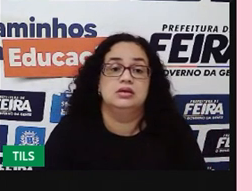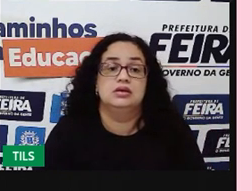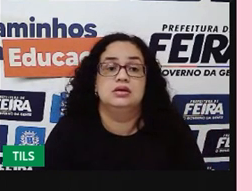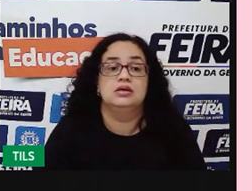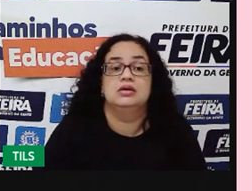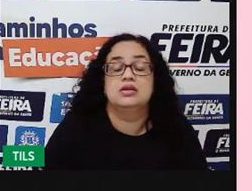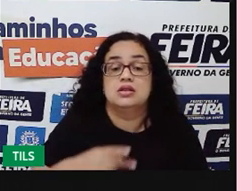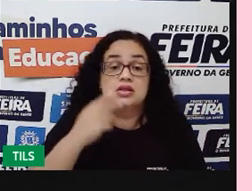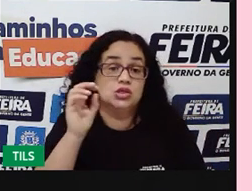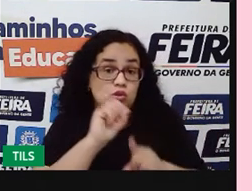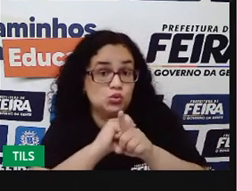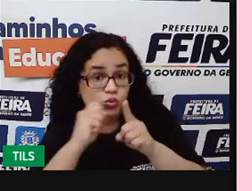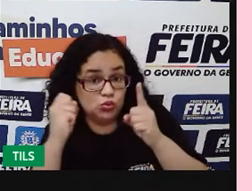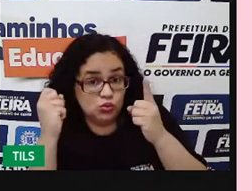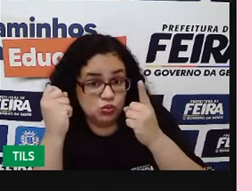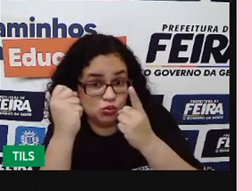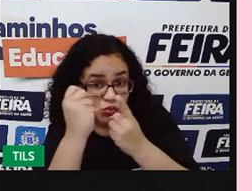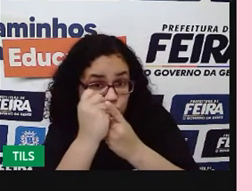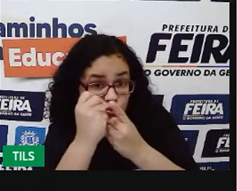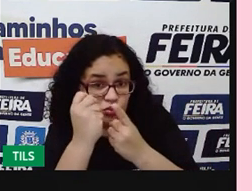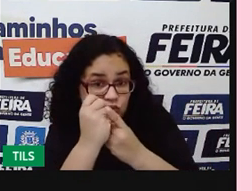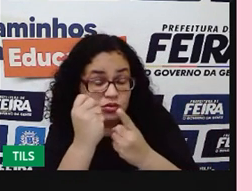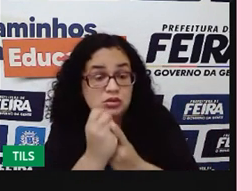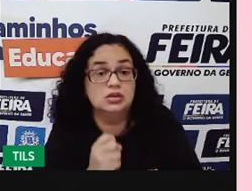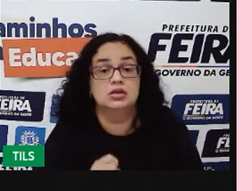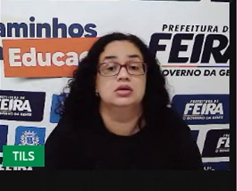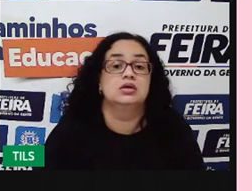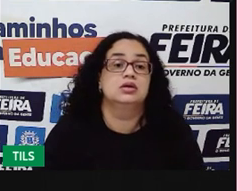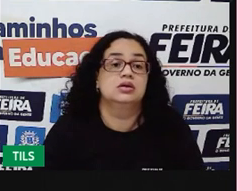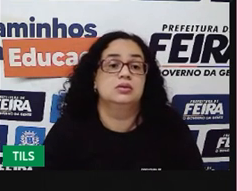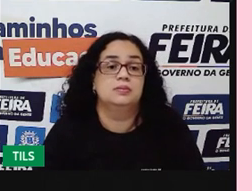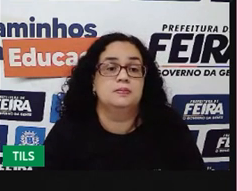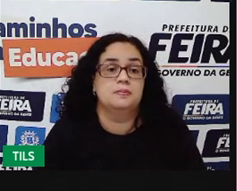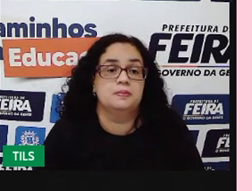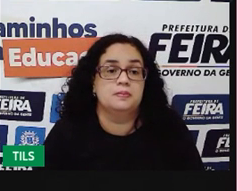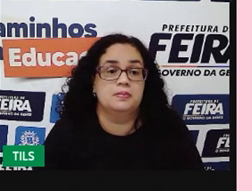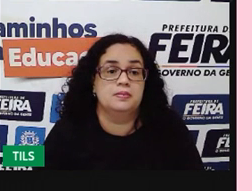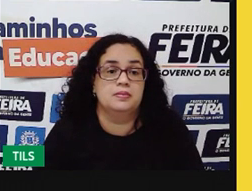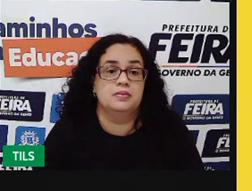E o fator socioambiental, ele também tem grande influência nesse cenário.